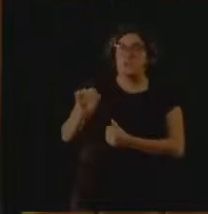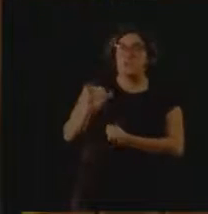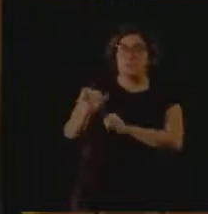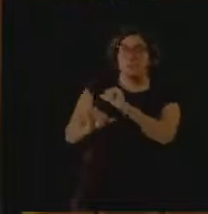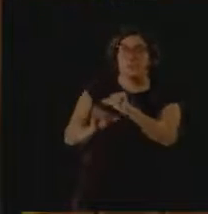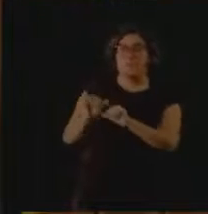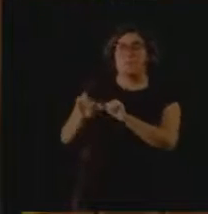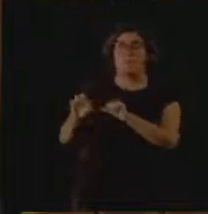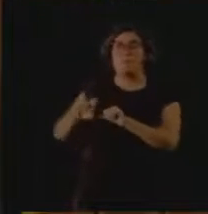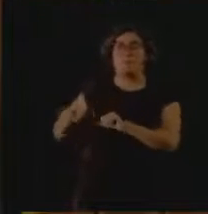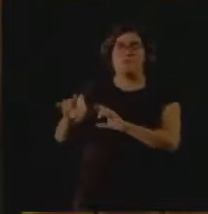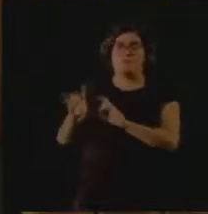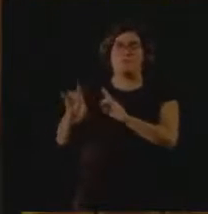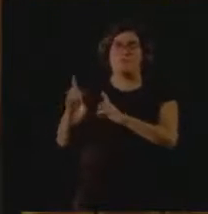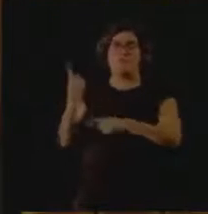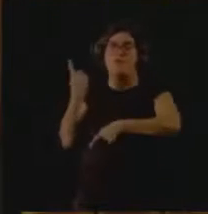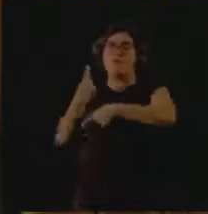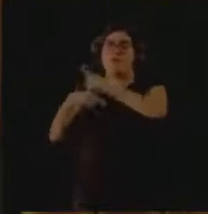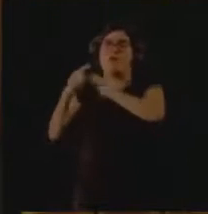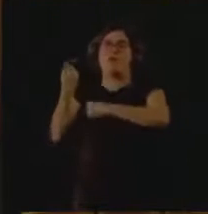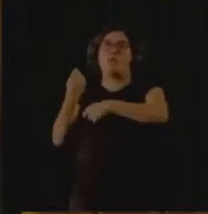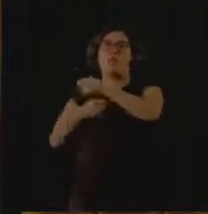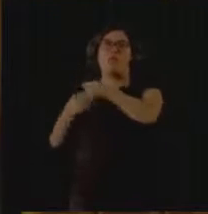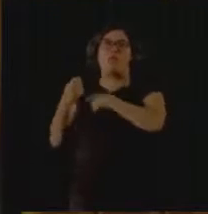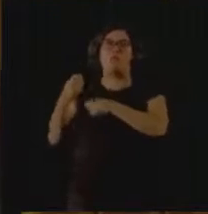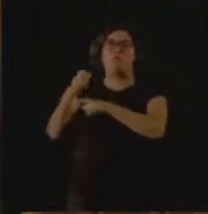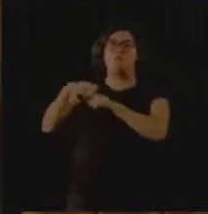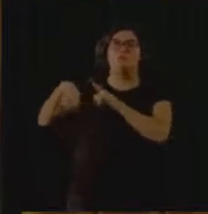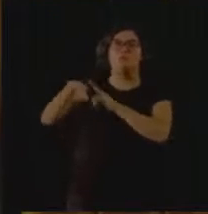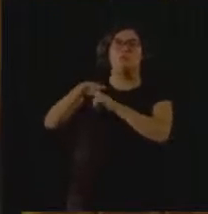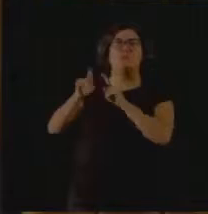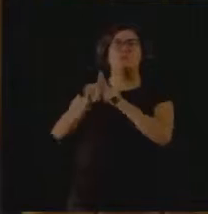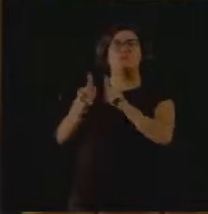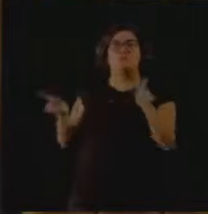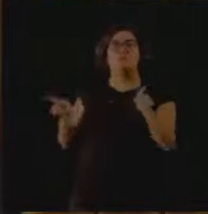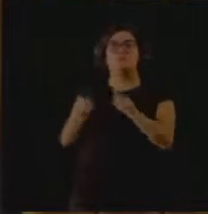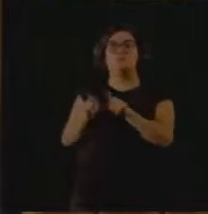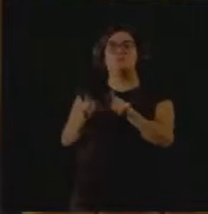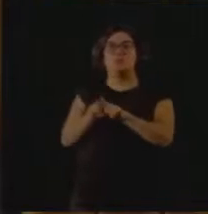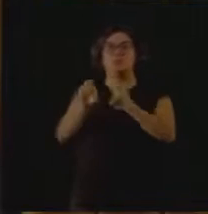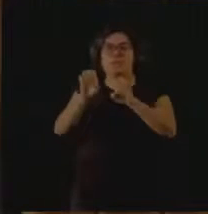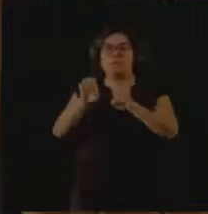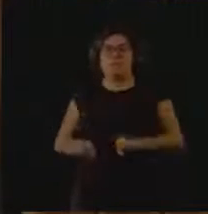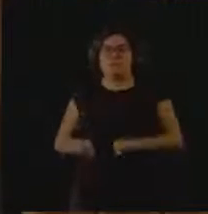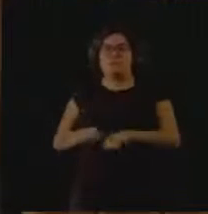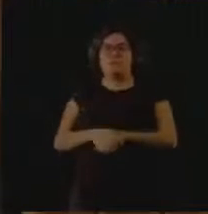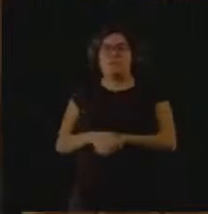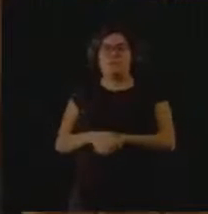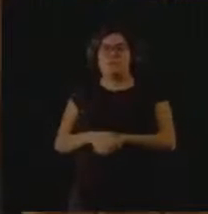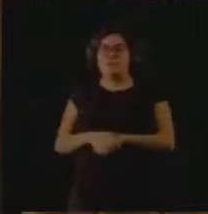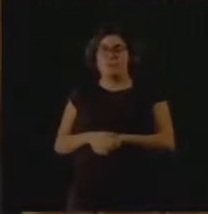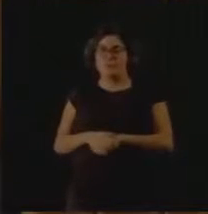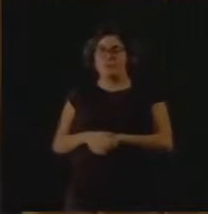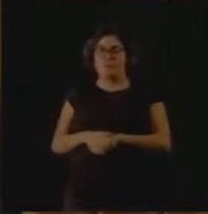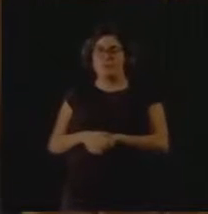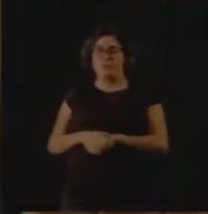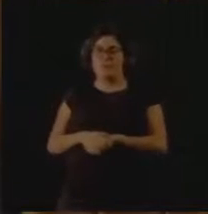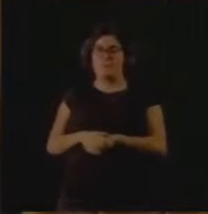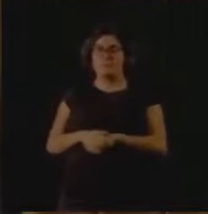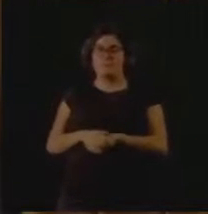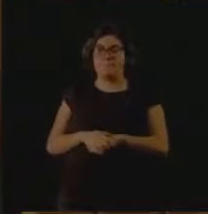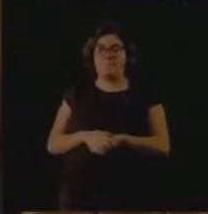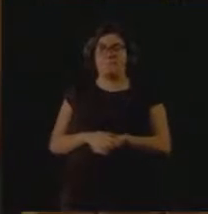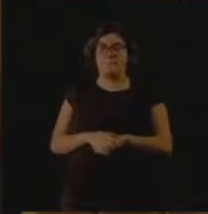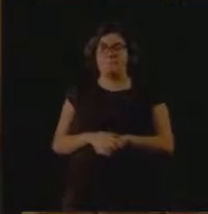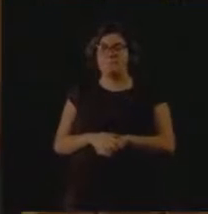uma revolução econômica, social e ambiental, mas também uma revolução ética. Como que a gente passa a perceber a vida de